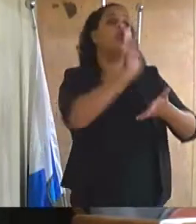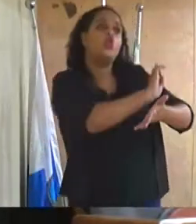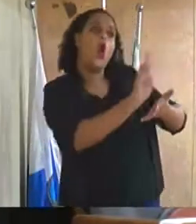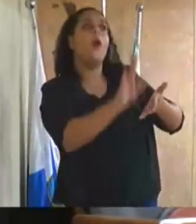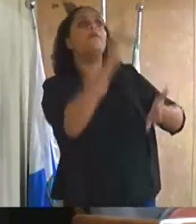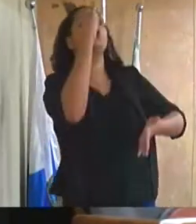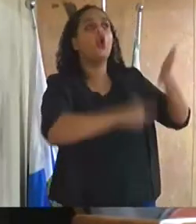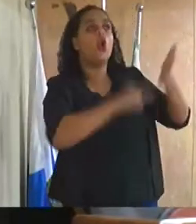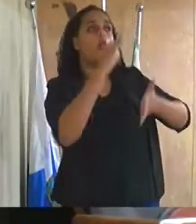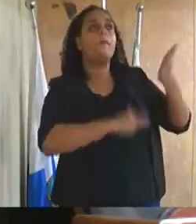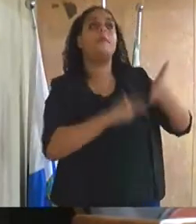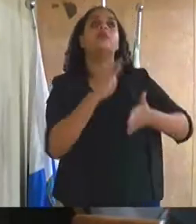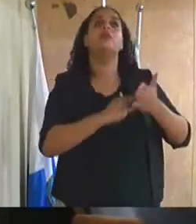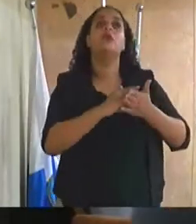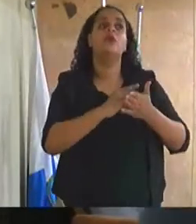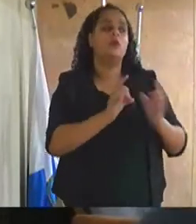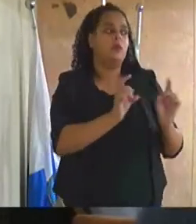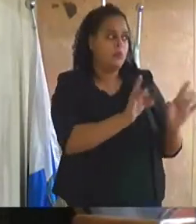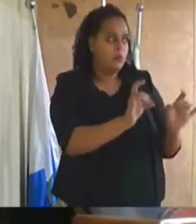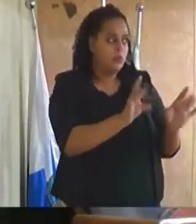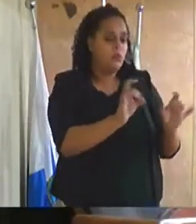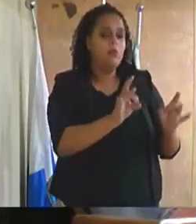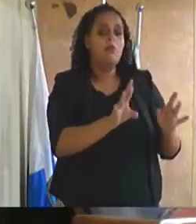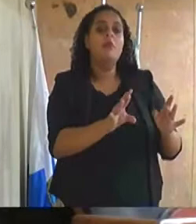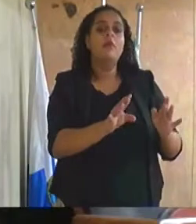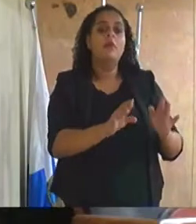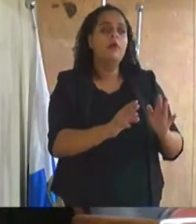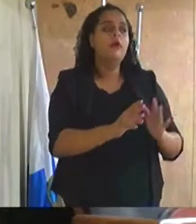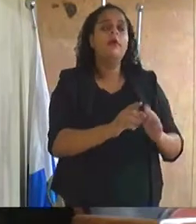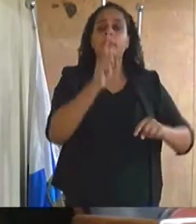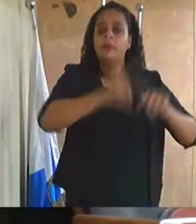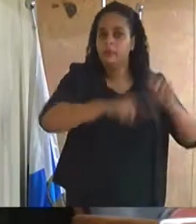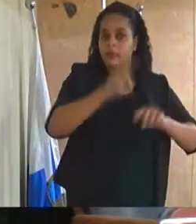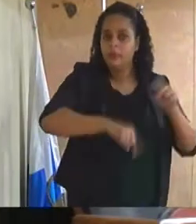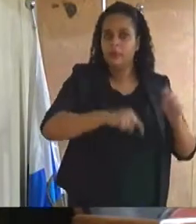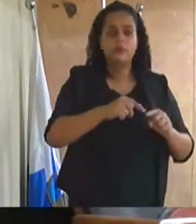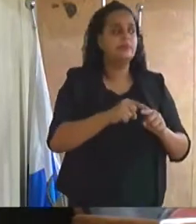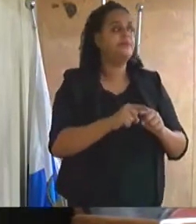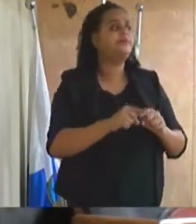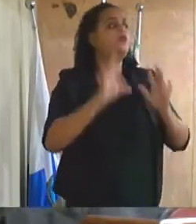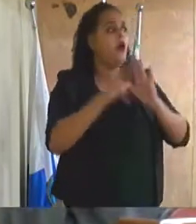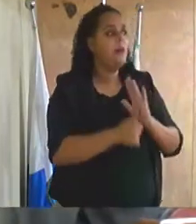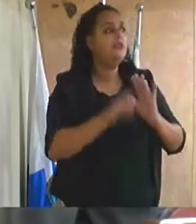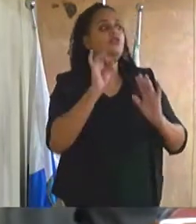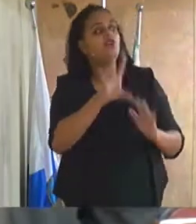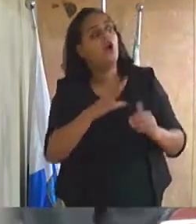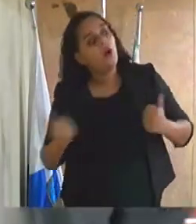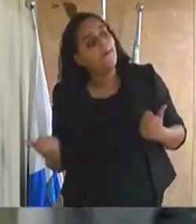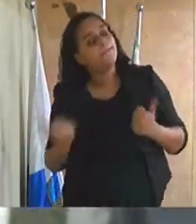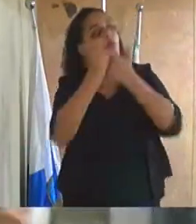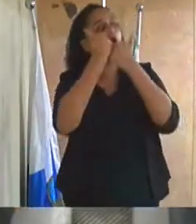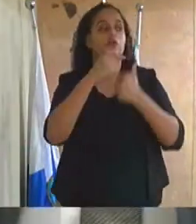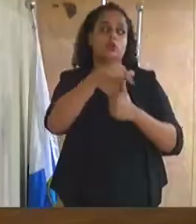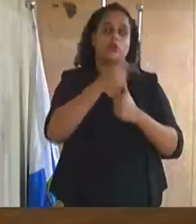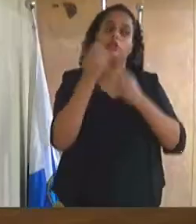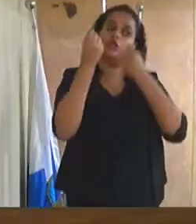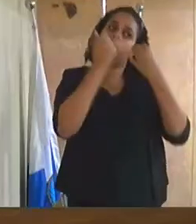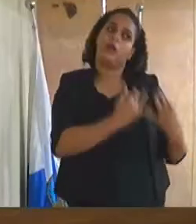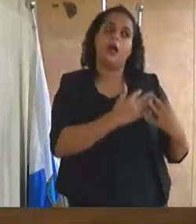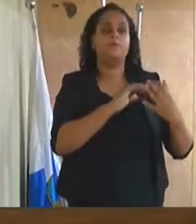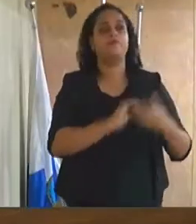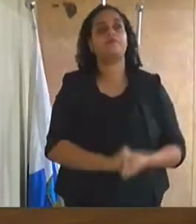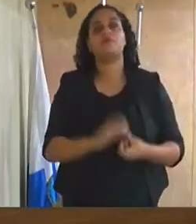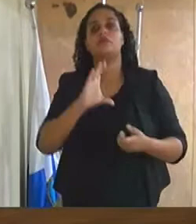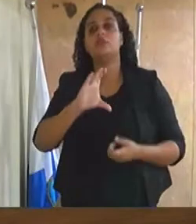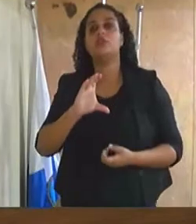feira onde vende vários produtos roubados, é meio complicado. É só essa contribuição que eu queria dar para a Vossa Excelência. Obrigado, Esquim. Vamos